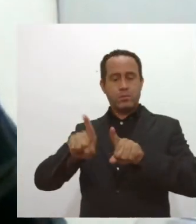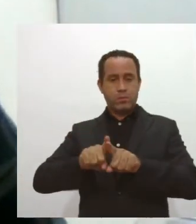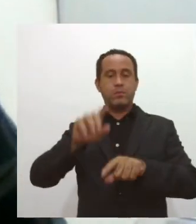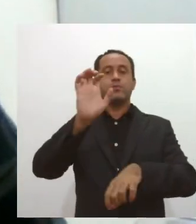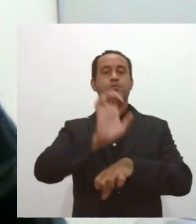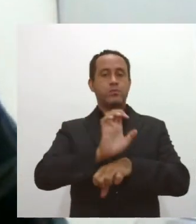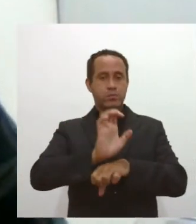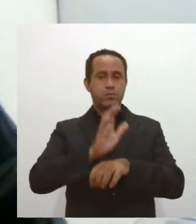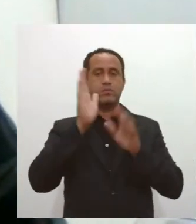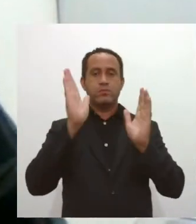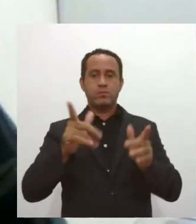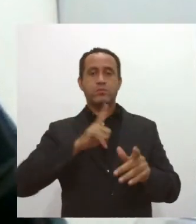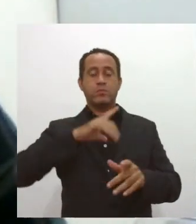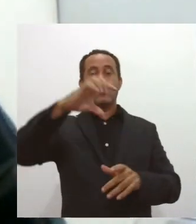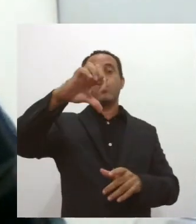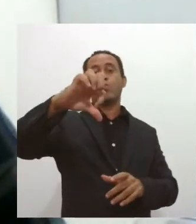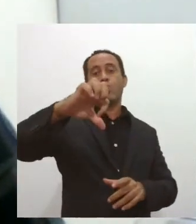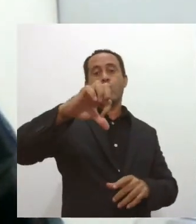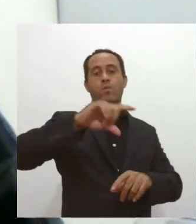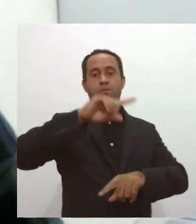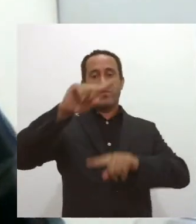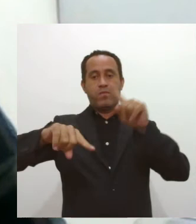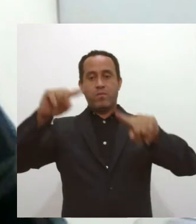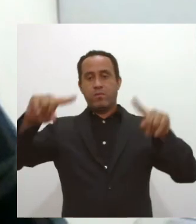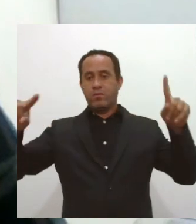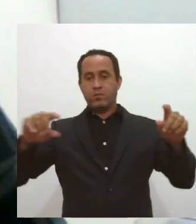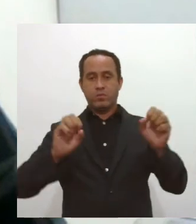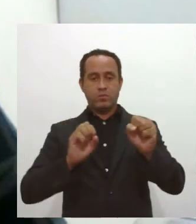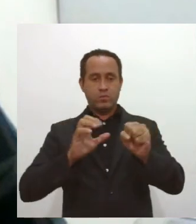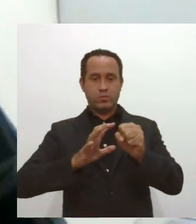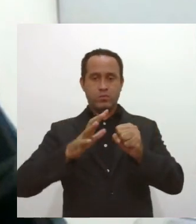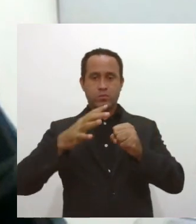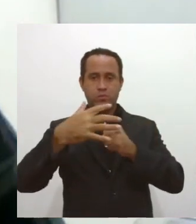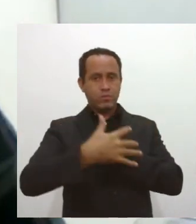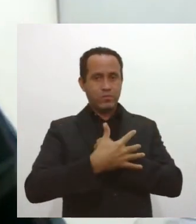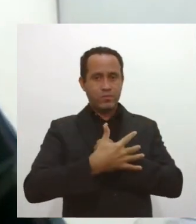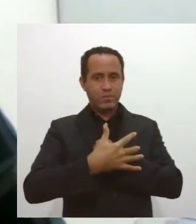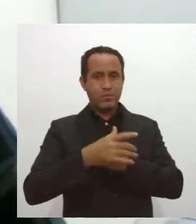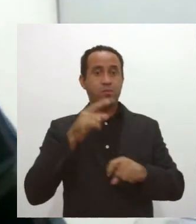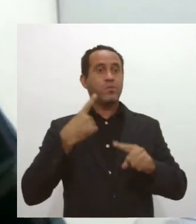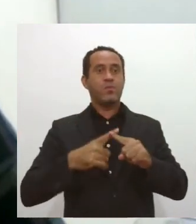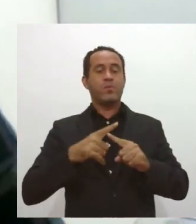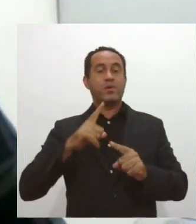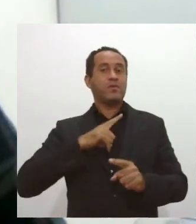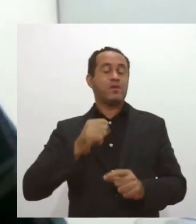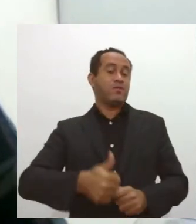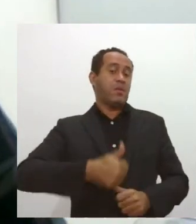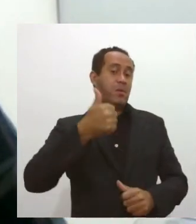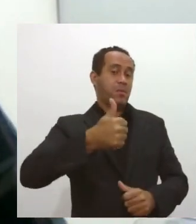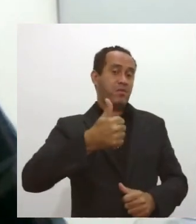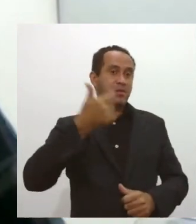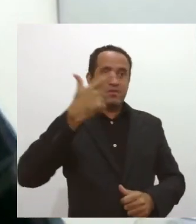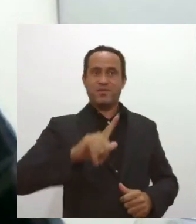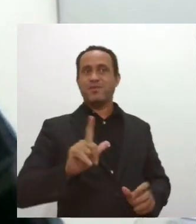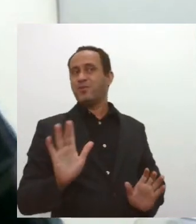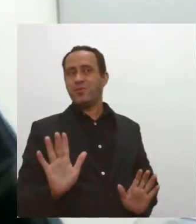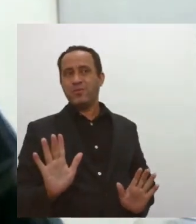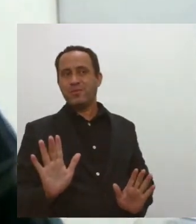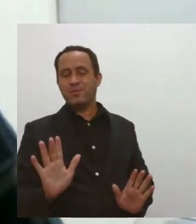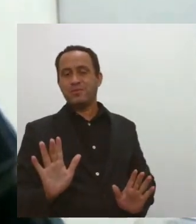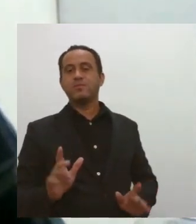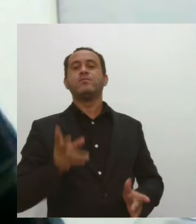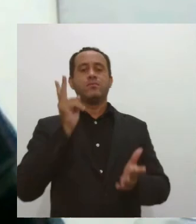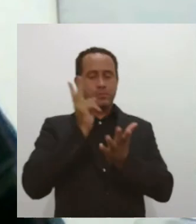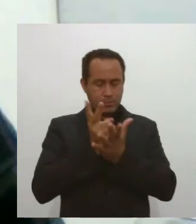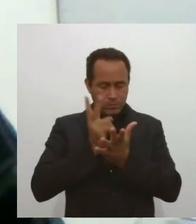Sergipe, existem nove linhagens circulando. Então, não é porque você já teve que você não vai ter mais. Então, você tem que